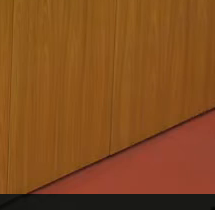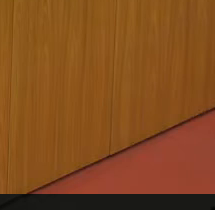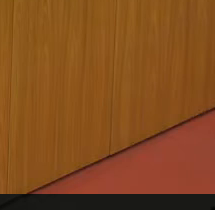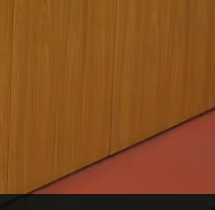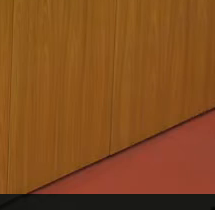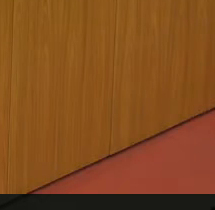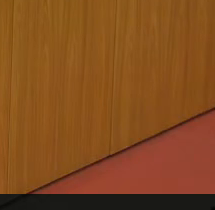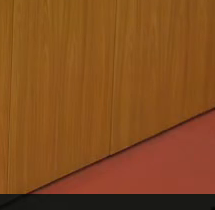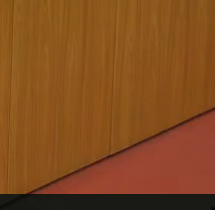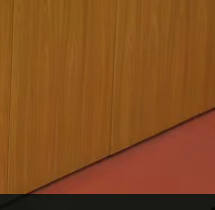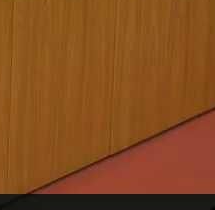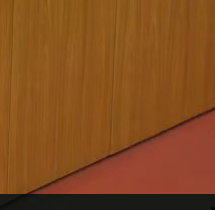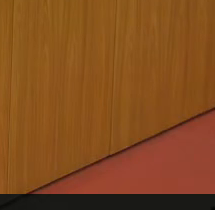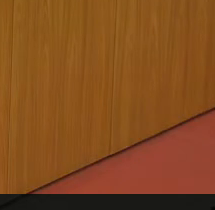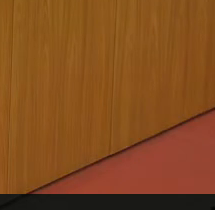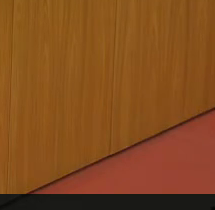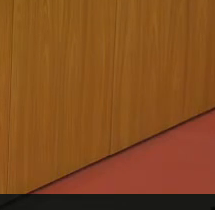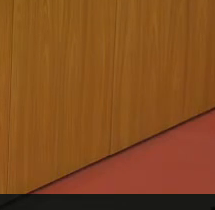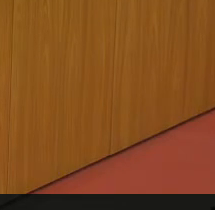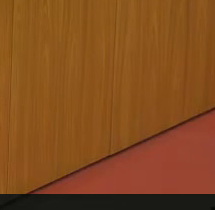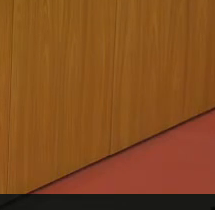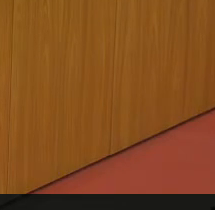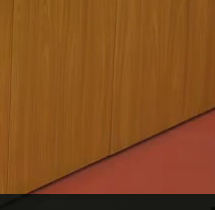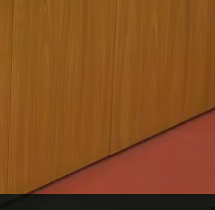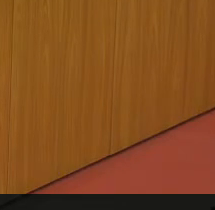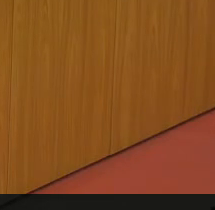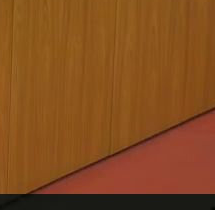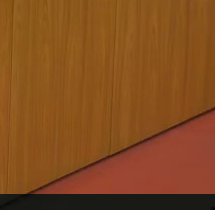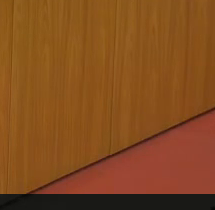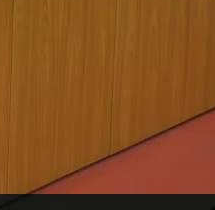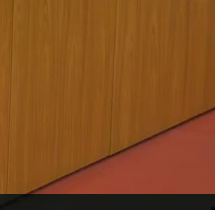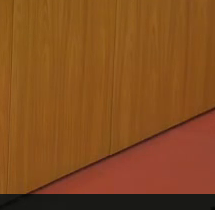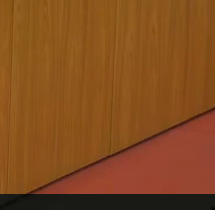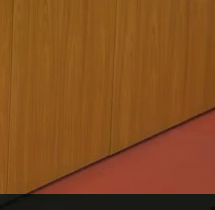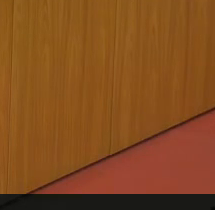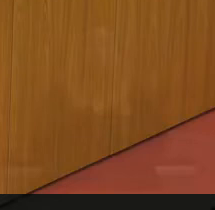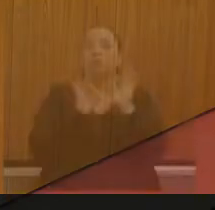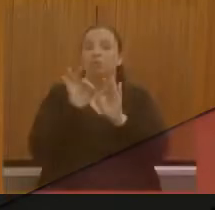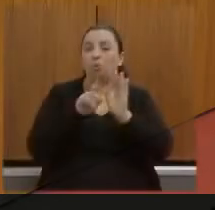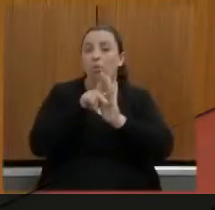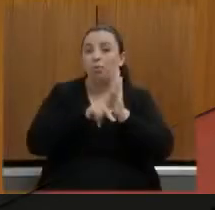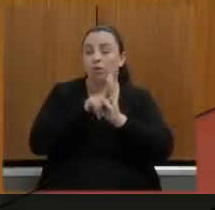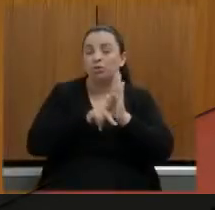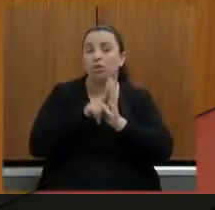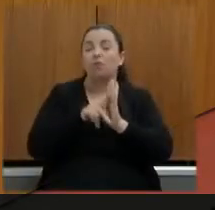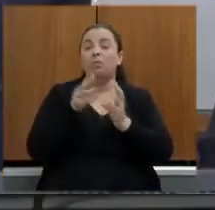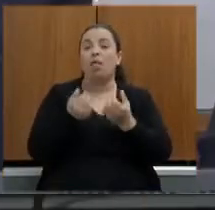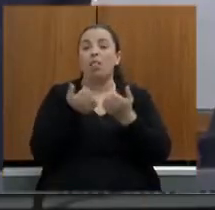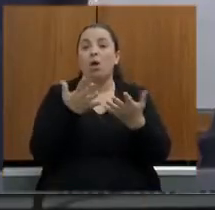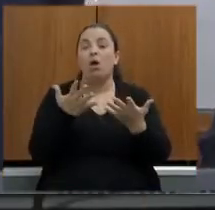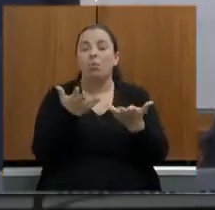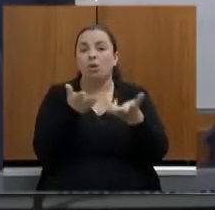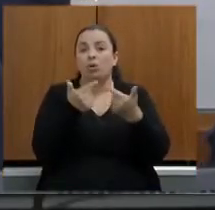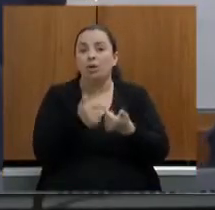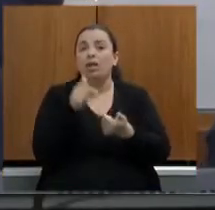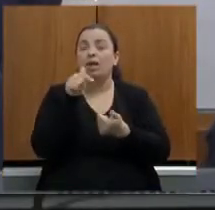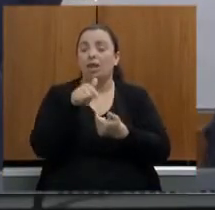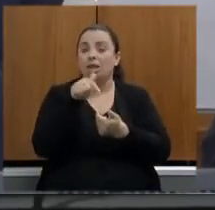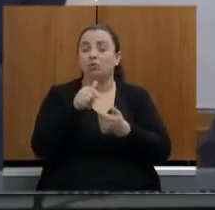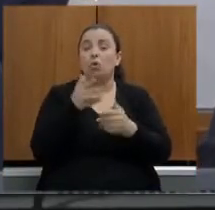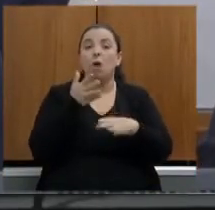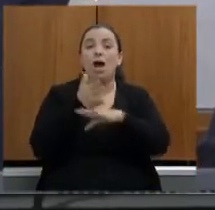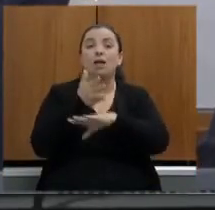transformá-la em uma multivia isso inclusive é um compromisso porque o acesso a Brumadinho passa pela MG040